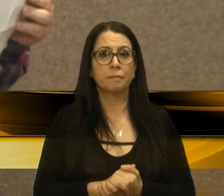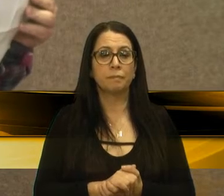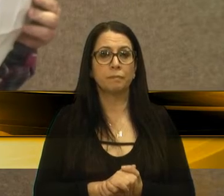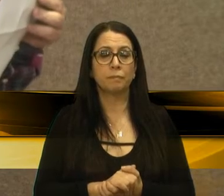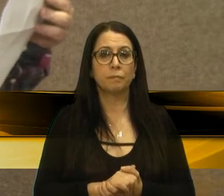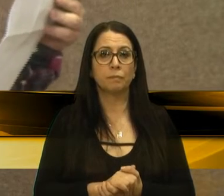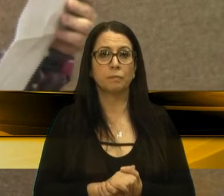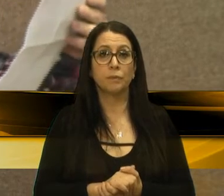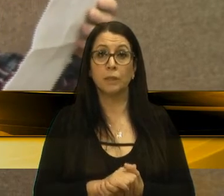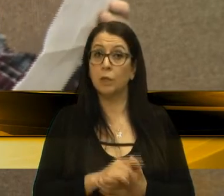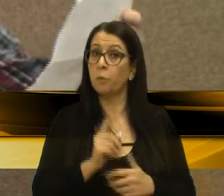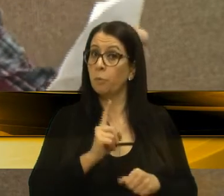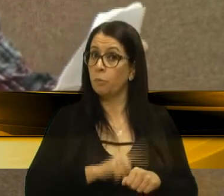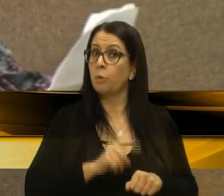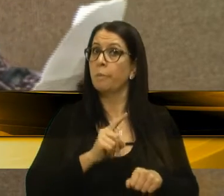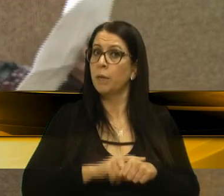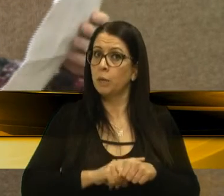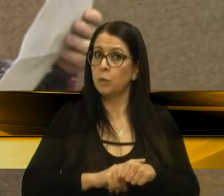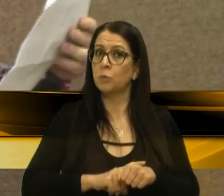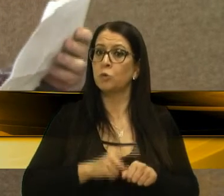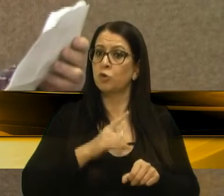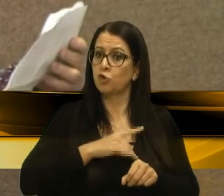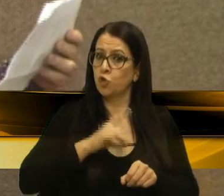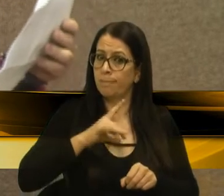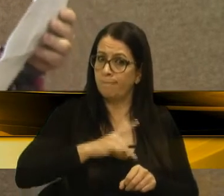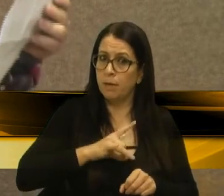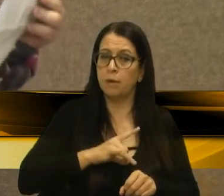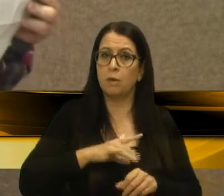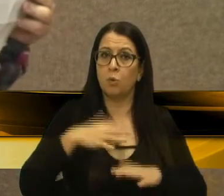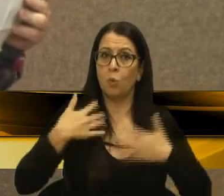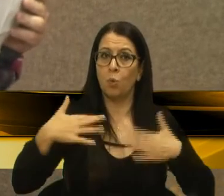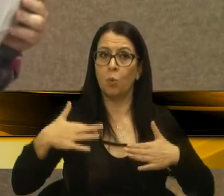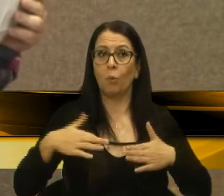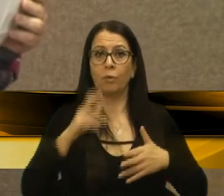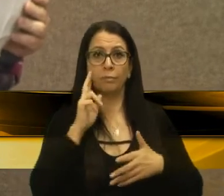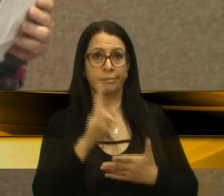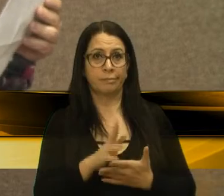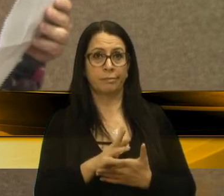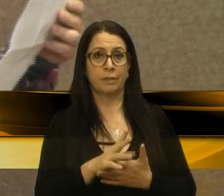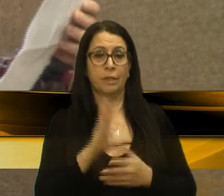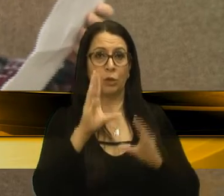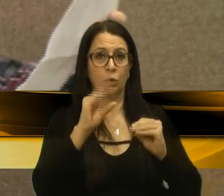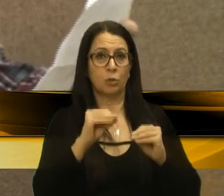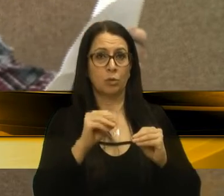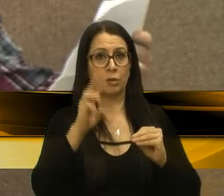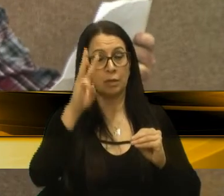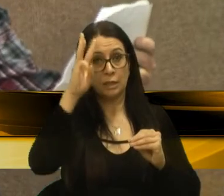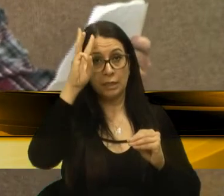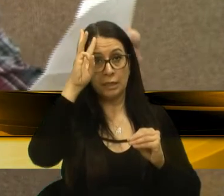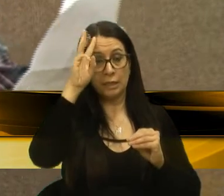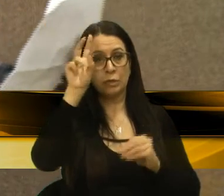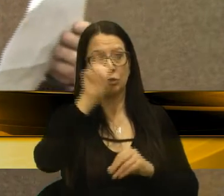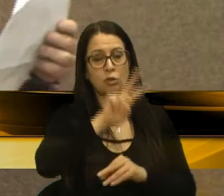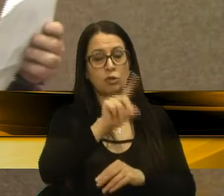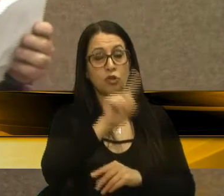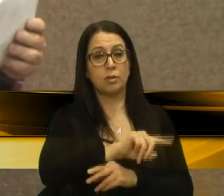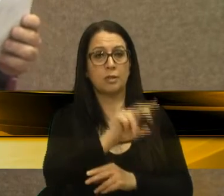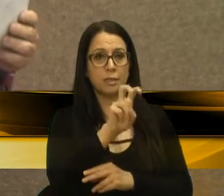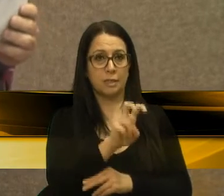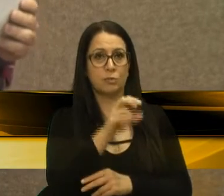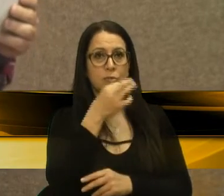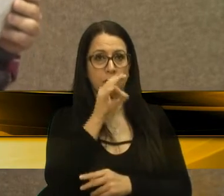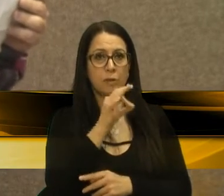passaram por momentos de pânico, tensão e indignação na noite dessa terça-feira, dia 5, em Caxias do Sul.